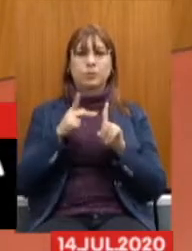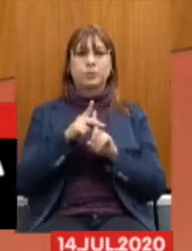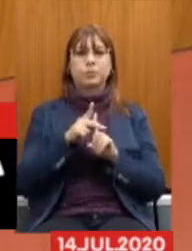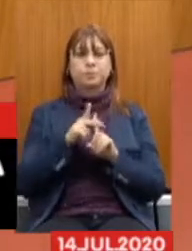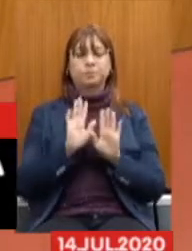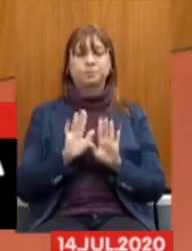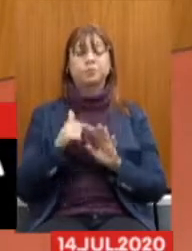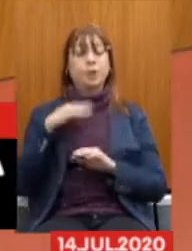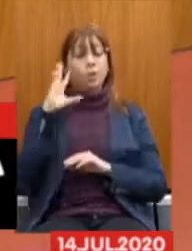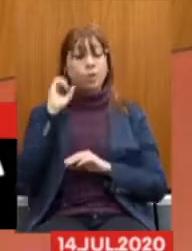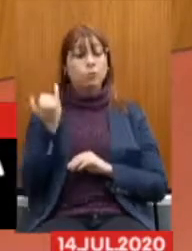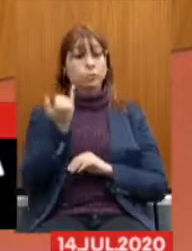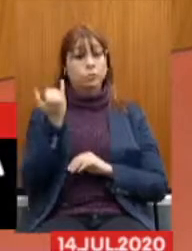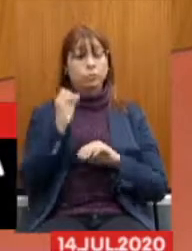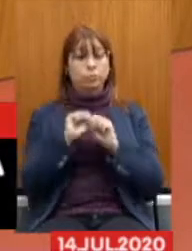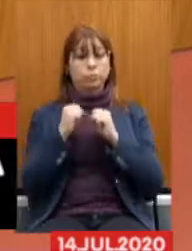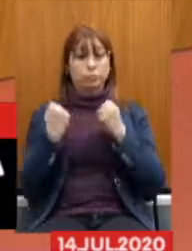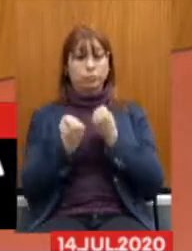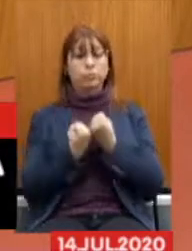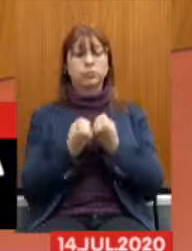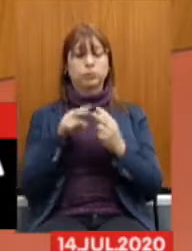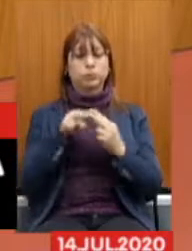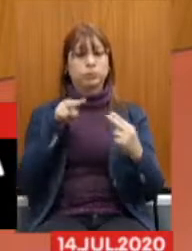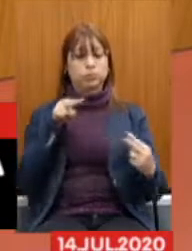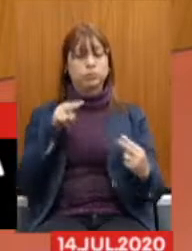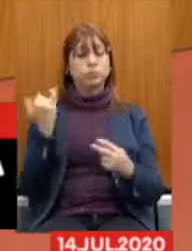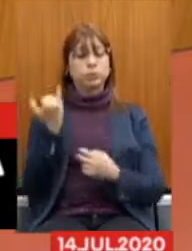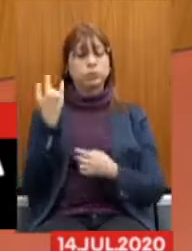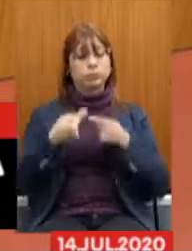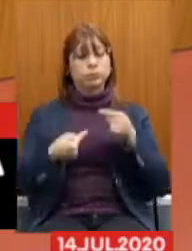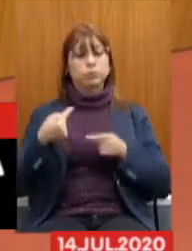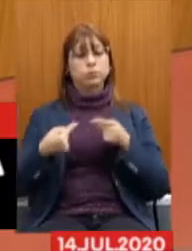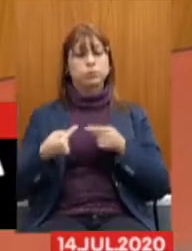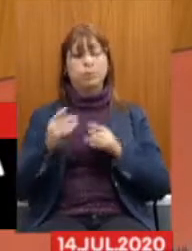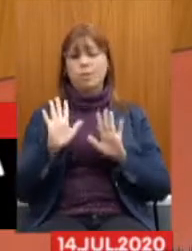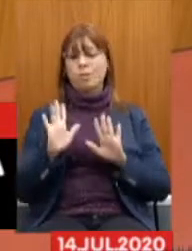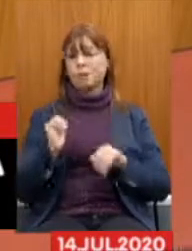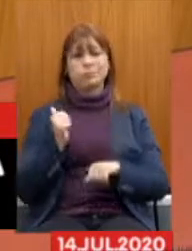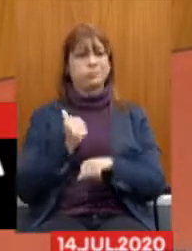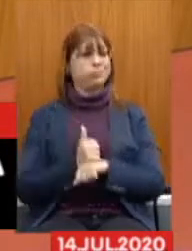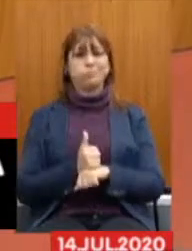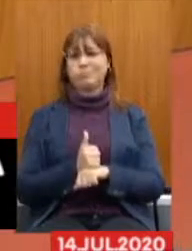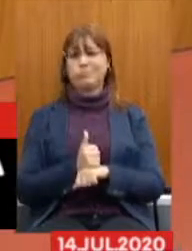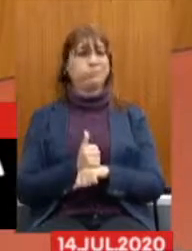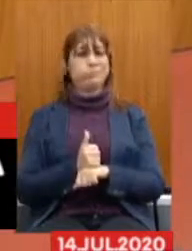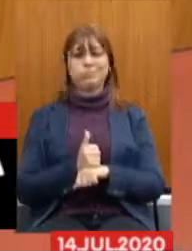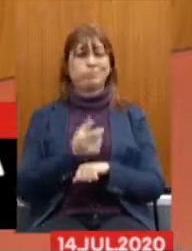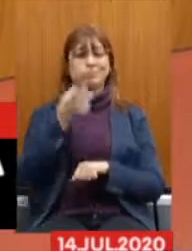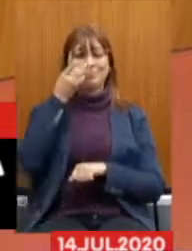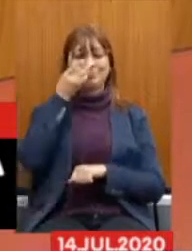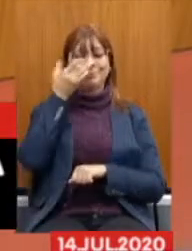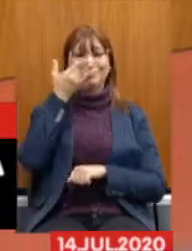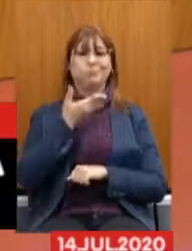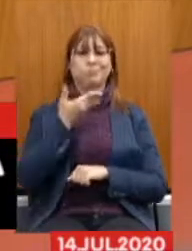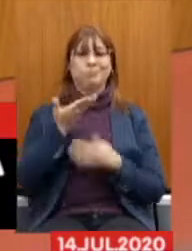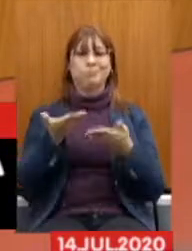É válido A gente discutir Esse assunto Mas ele não Substitui A presença